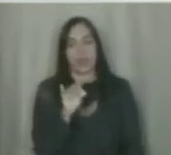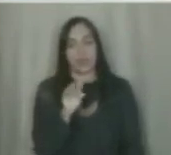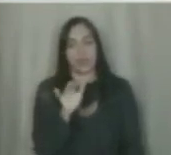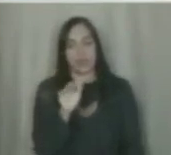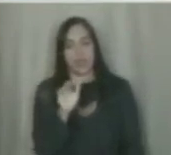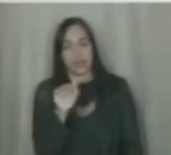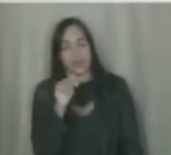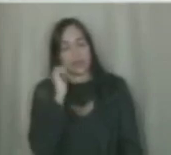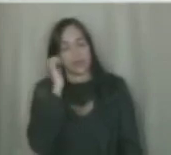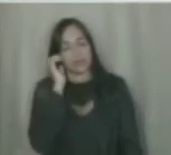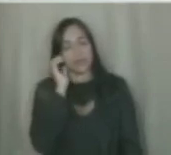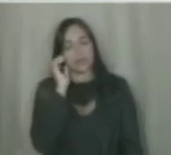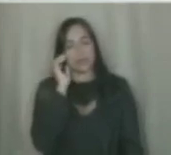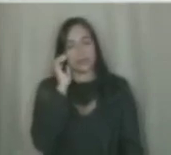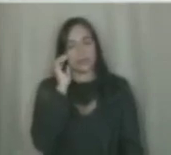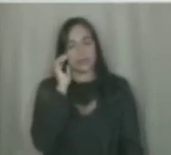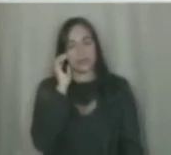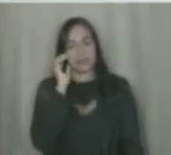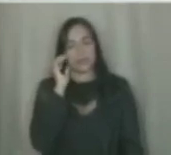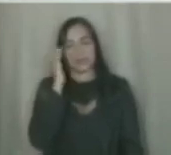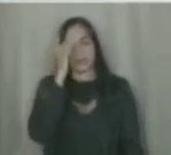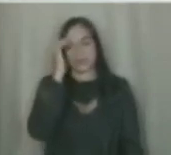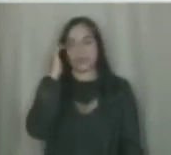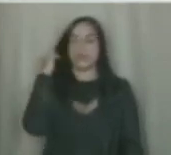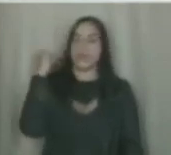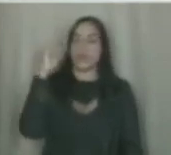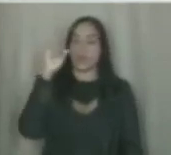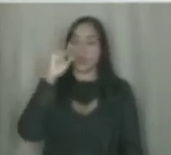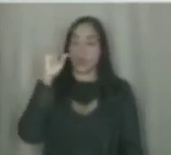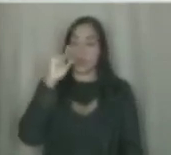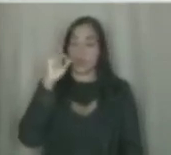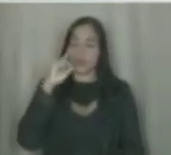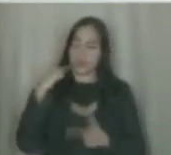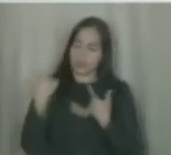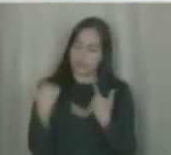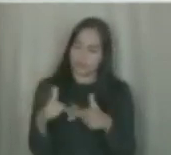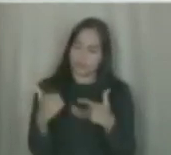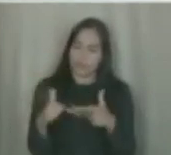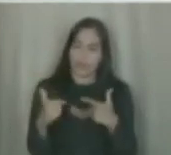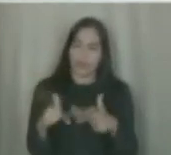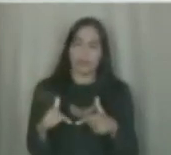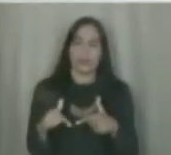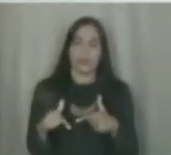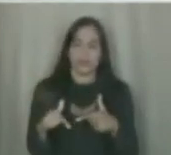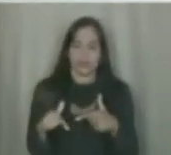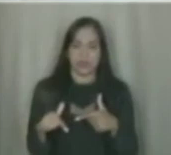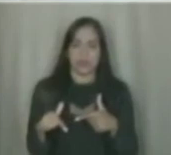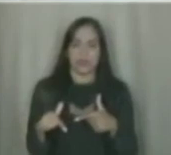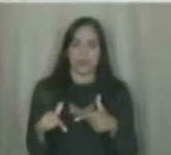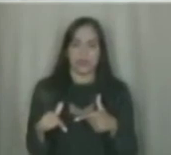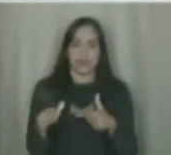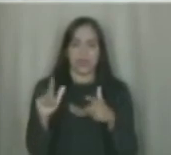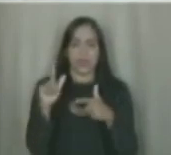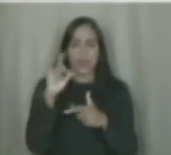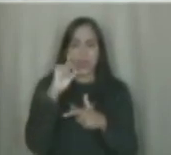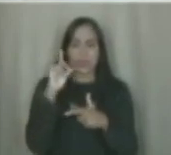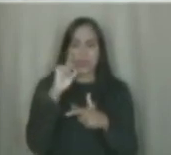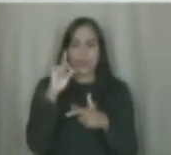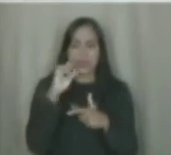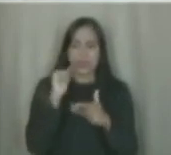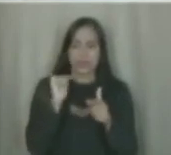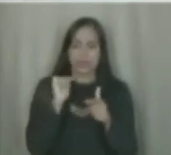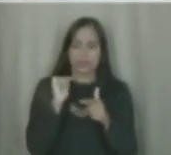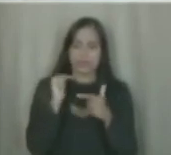reivindicou todos os dias essas obras, que nos colocou, que nos indicou todos os dias essas solicitações